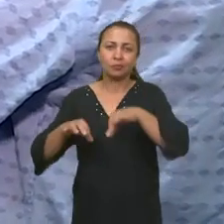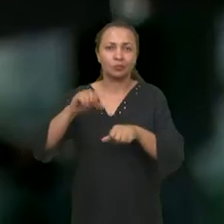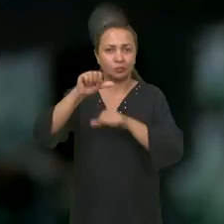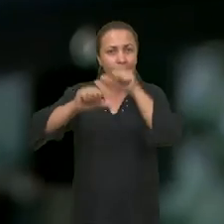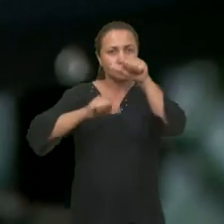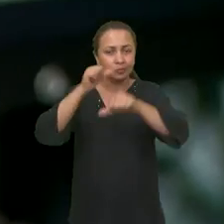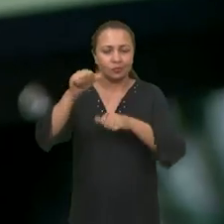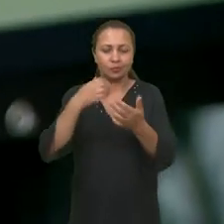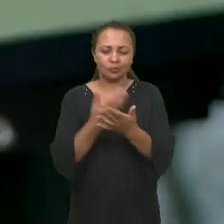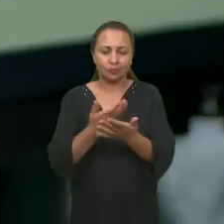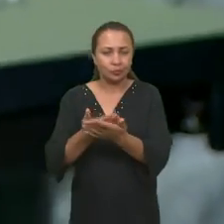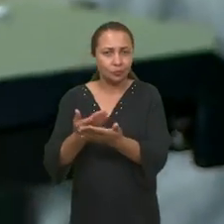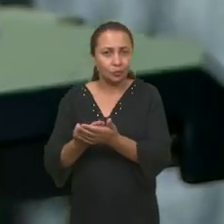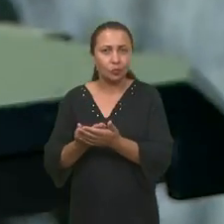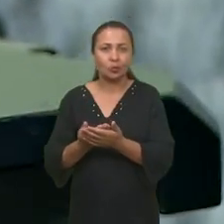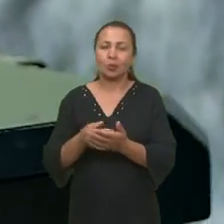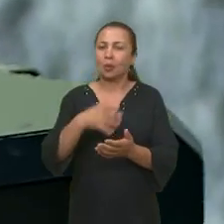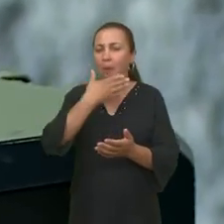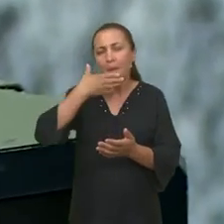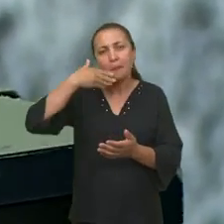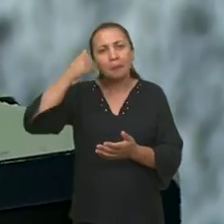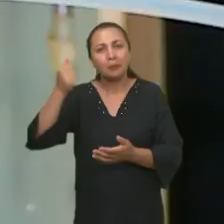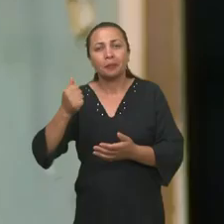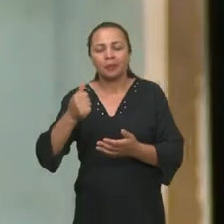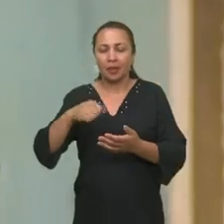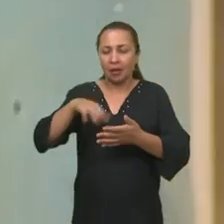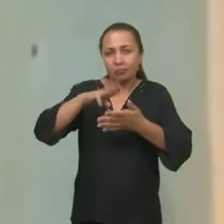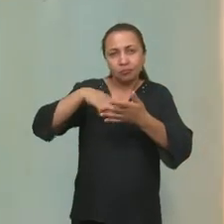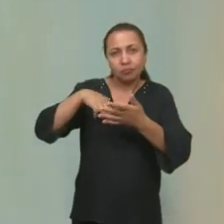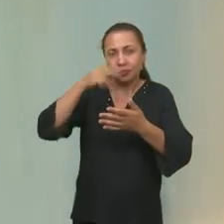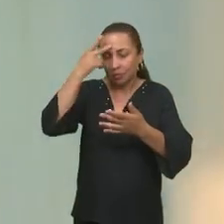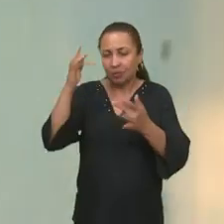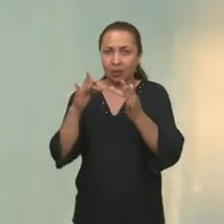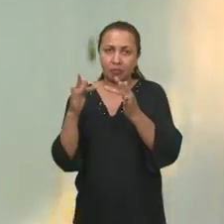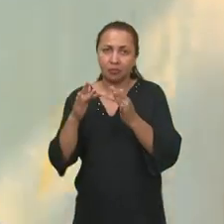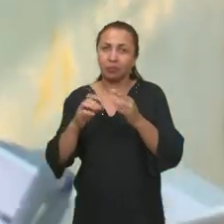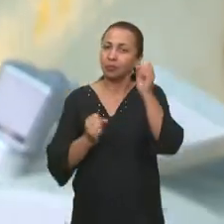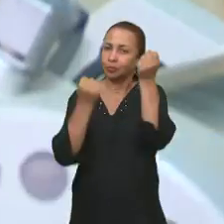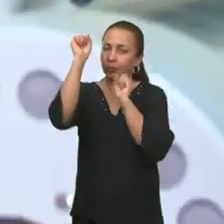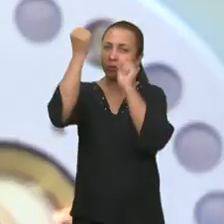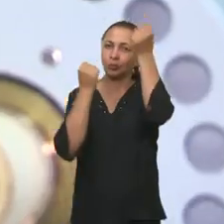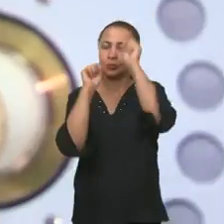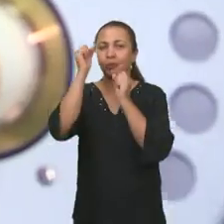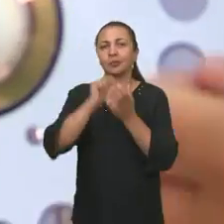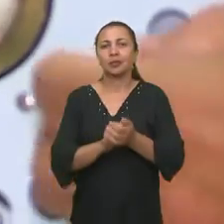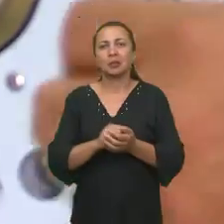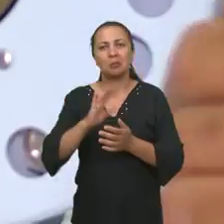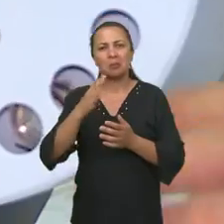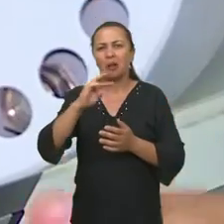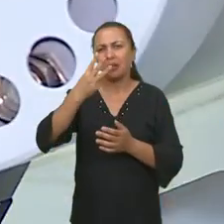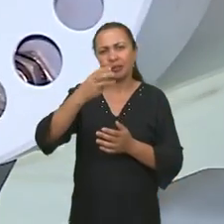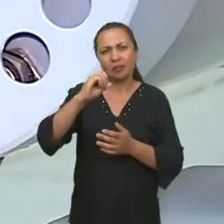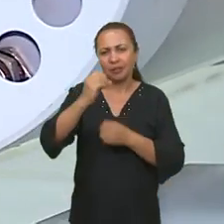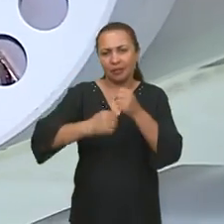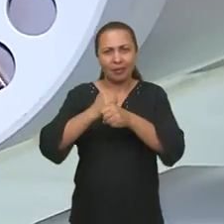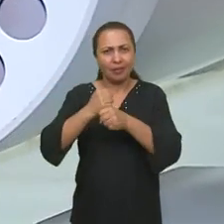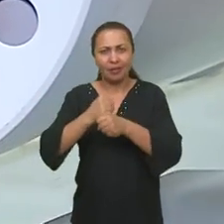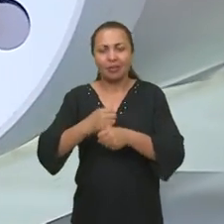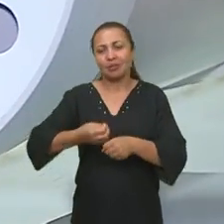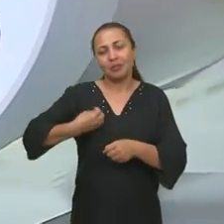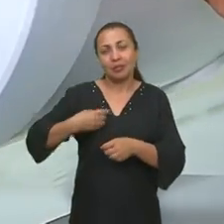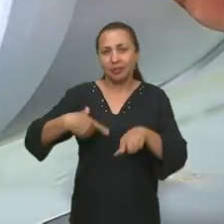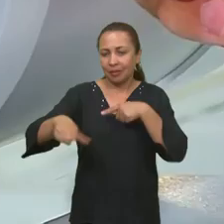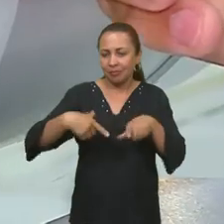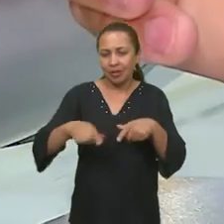que desenvolvem estudos no aperfeiçoamento desses metais para aplicação na indústria. Há 30 anos a gente vem trabalhando